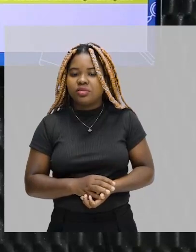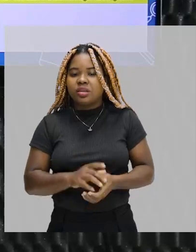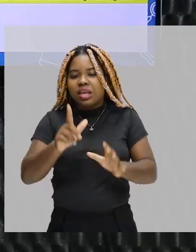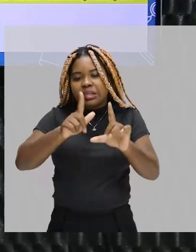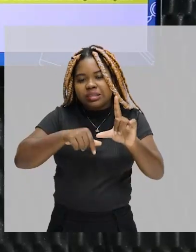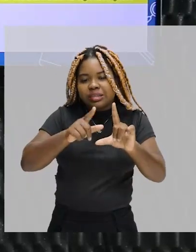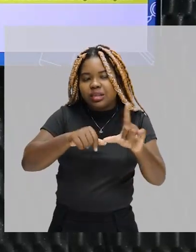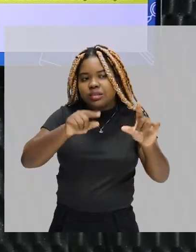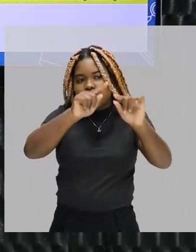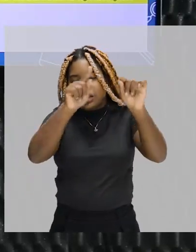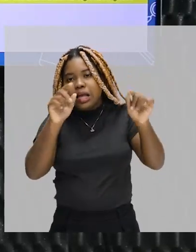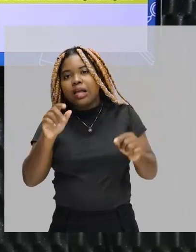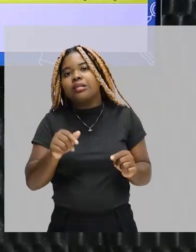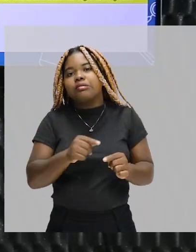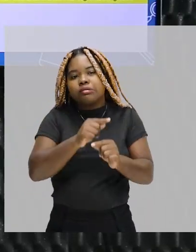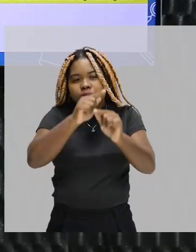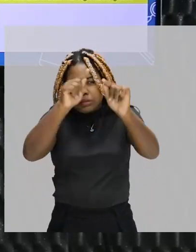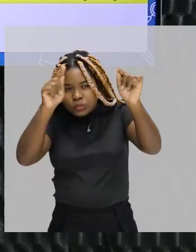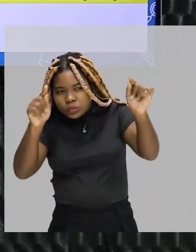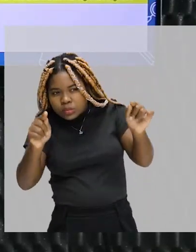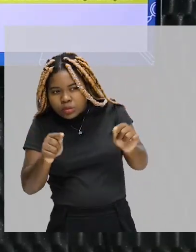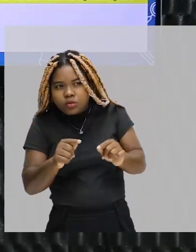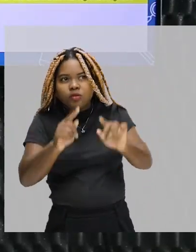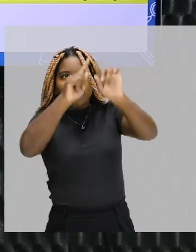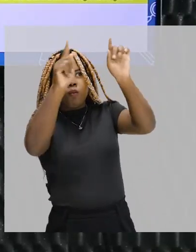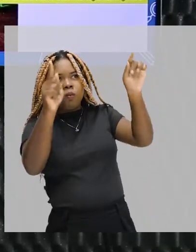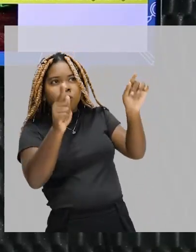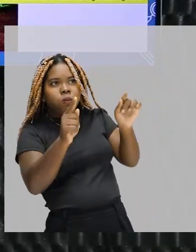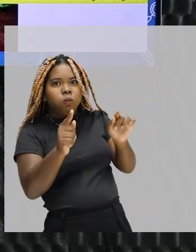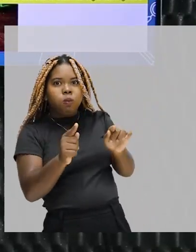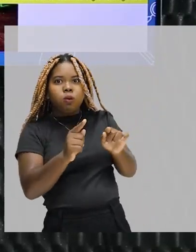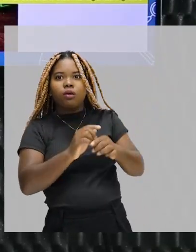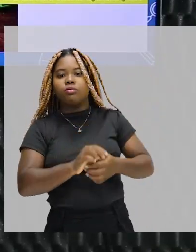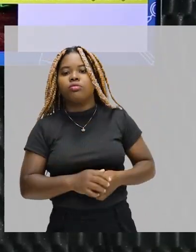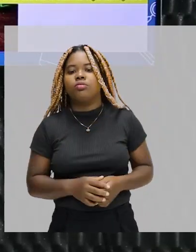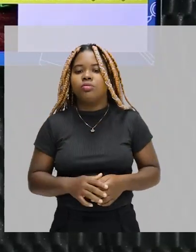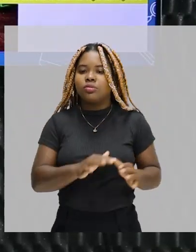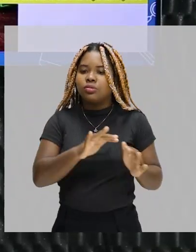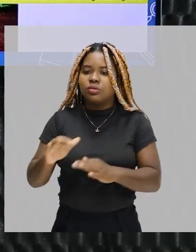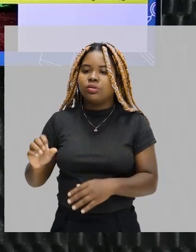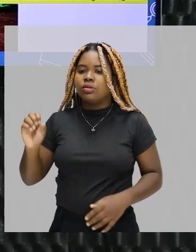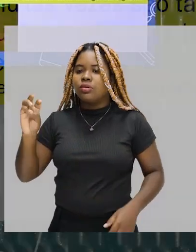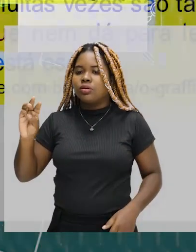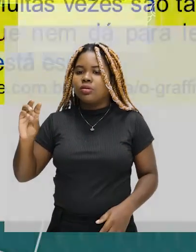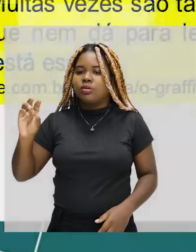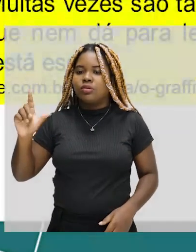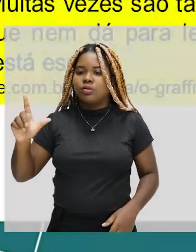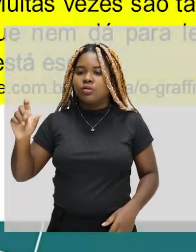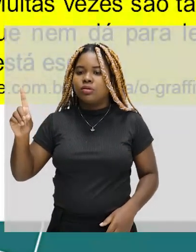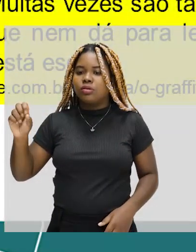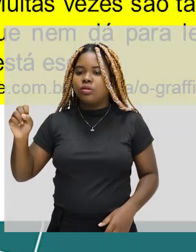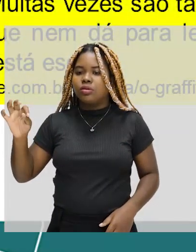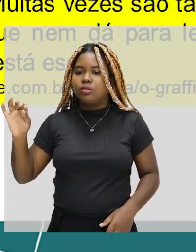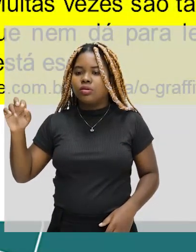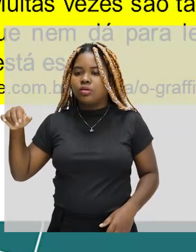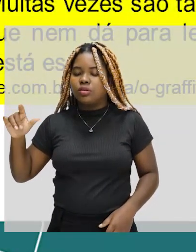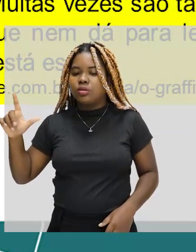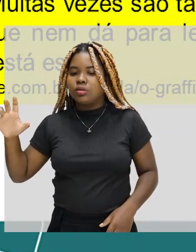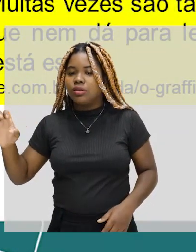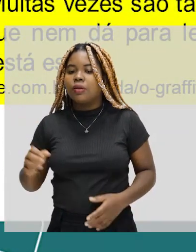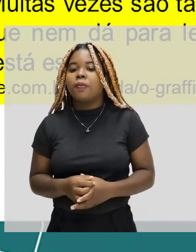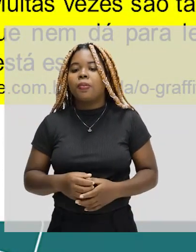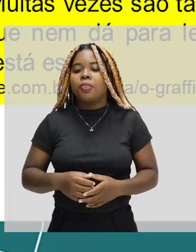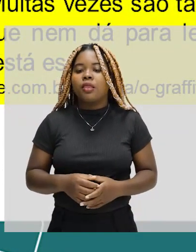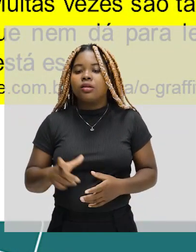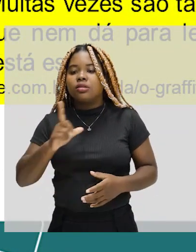de letras arredondados como se fosse um balão prestes a explodir. O IdeStyle, ele nasceu nas ruas de Nova